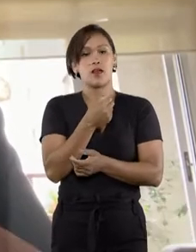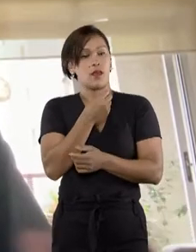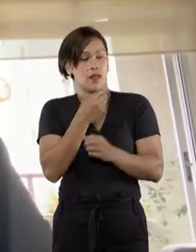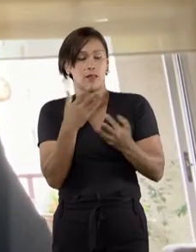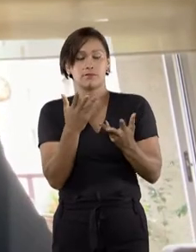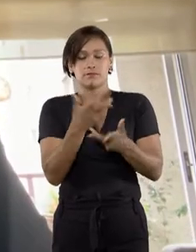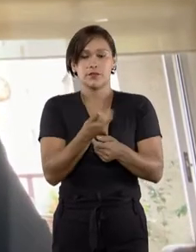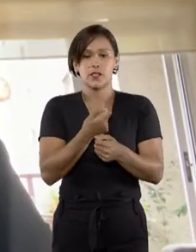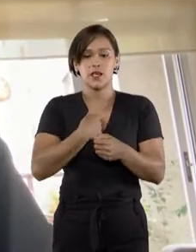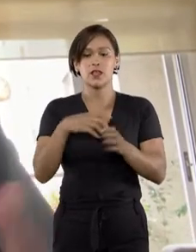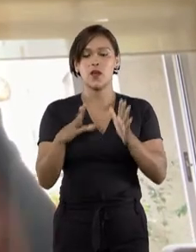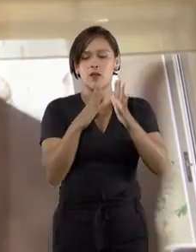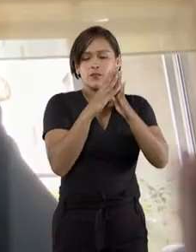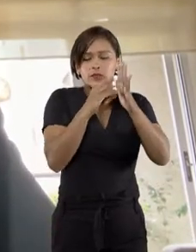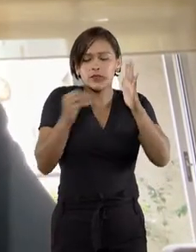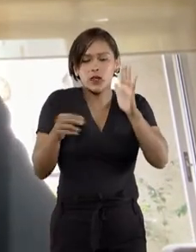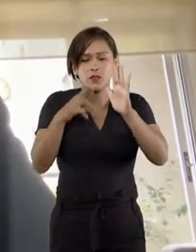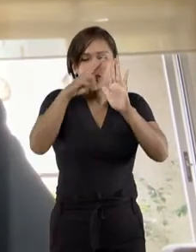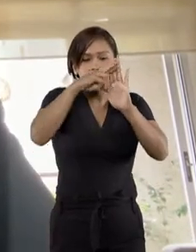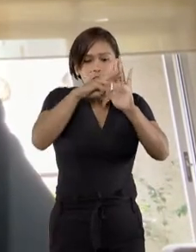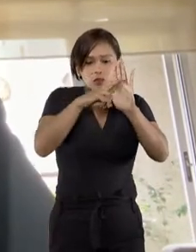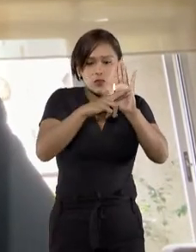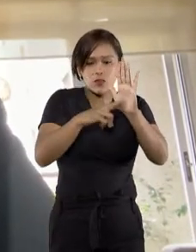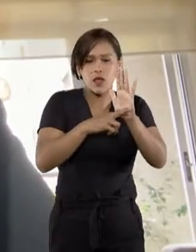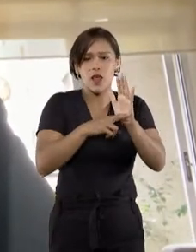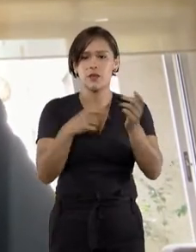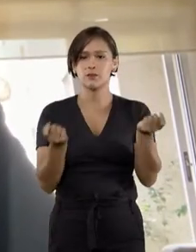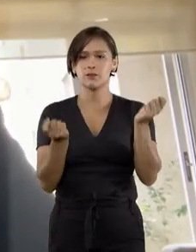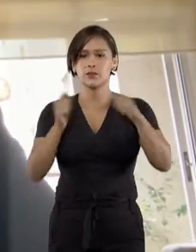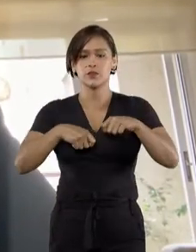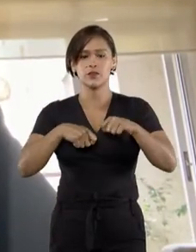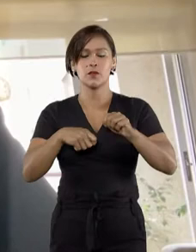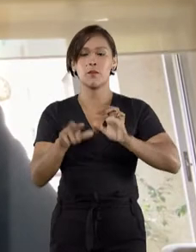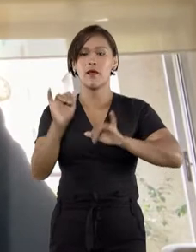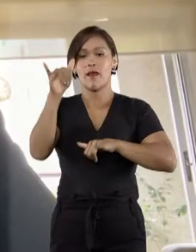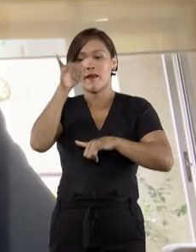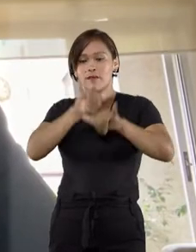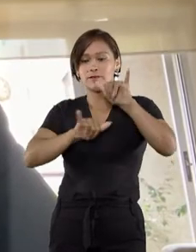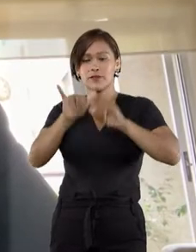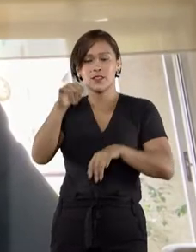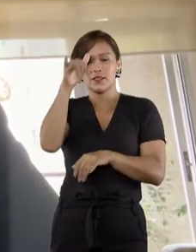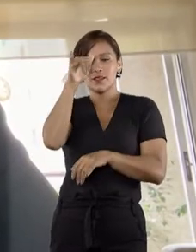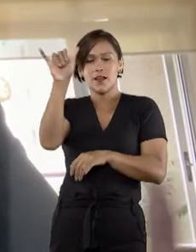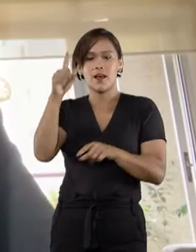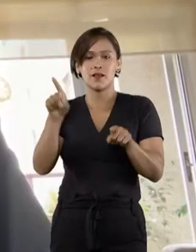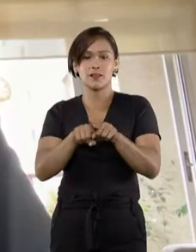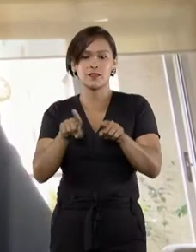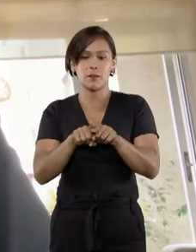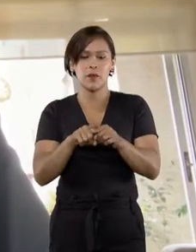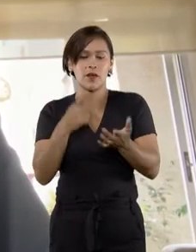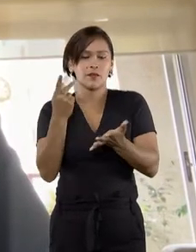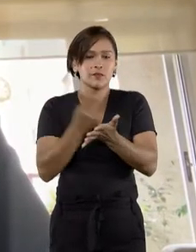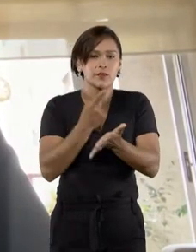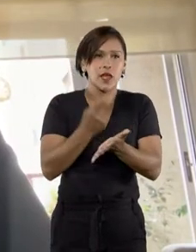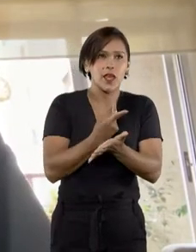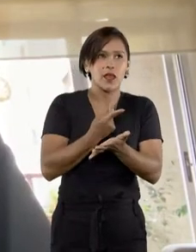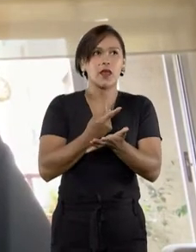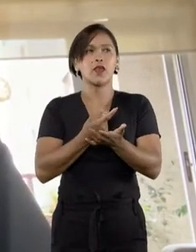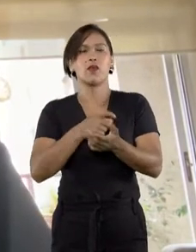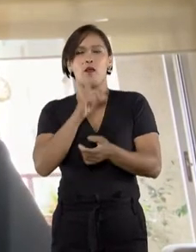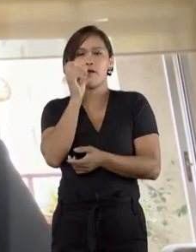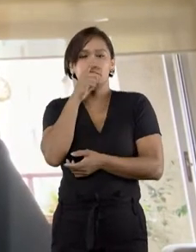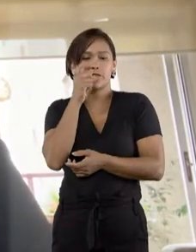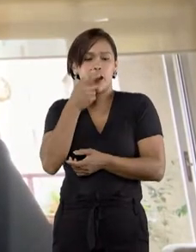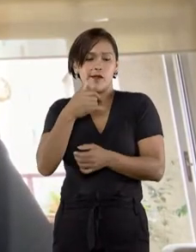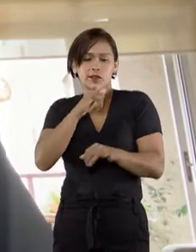E, para isso, eles adotam todas as medidas possíveis para inibir, tanto quanto possível, a ocorrência de